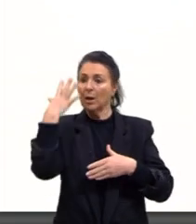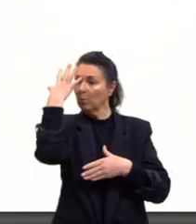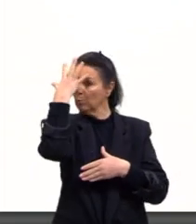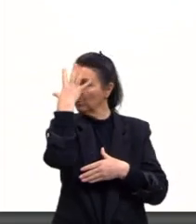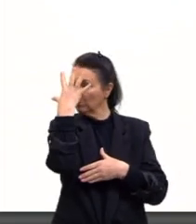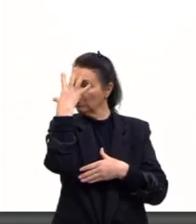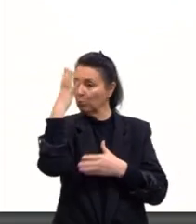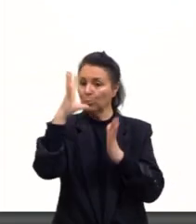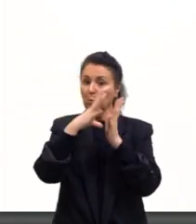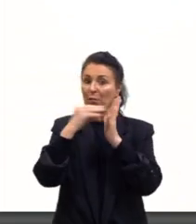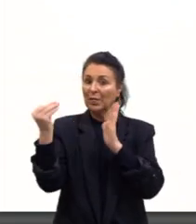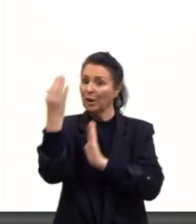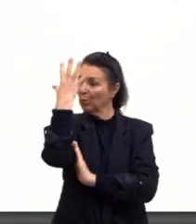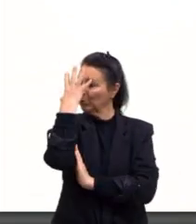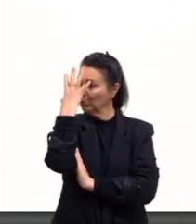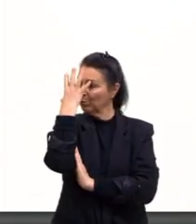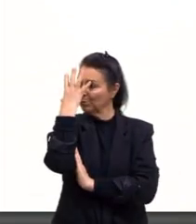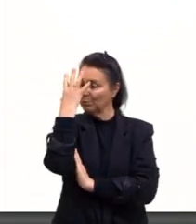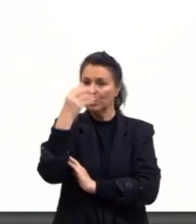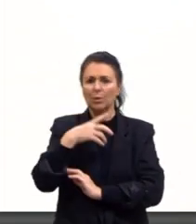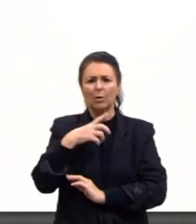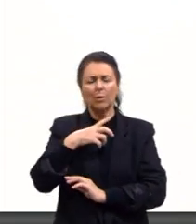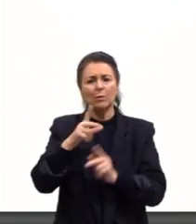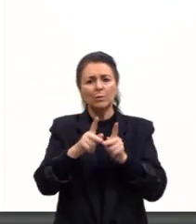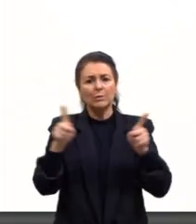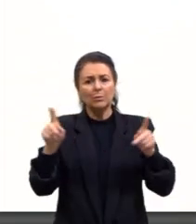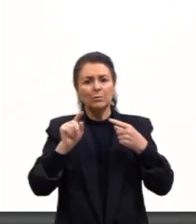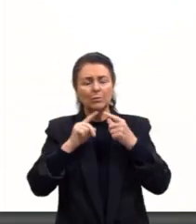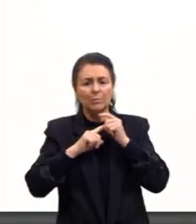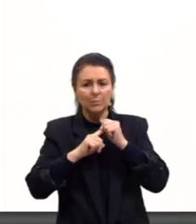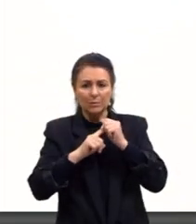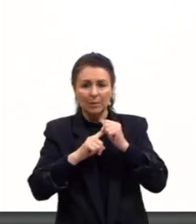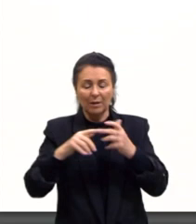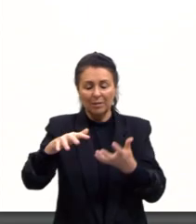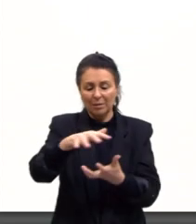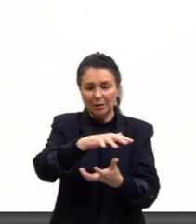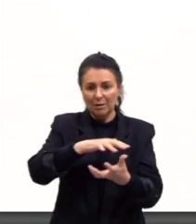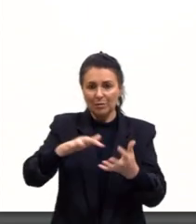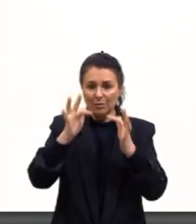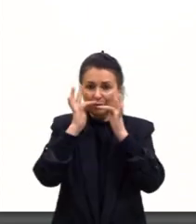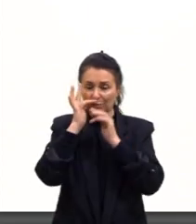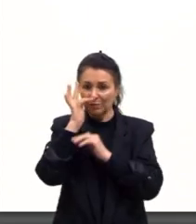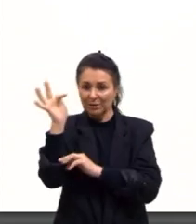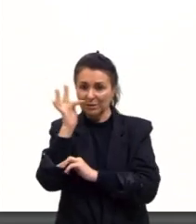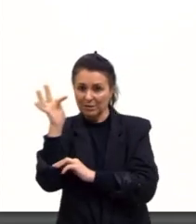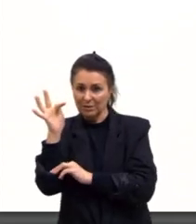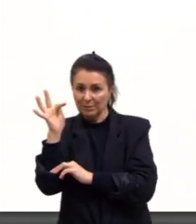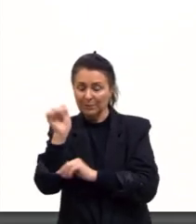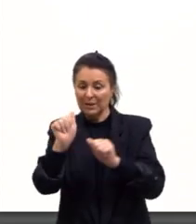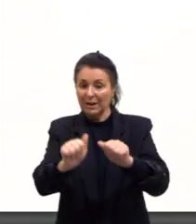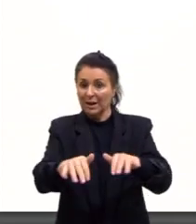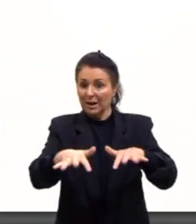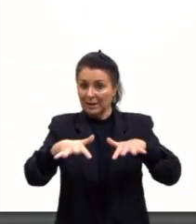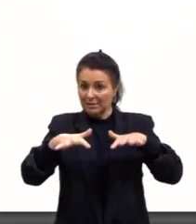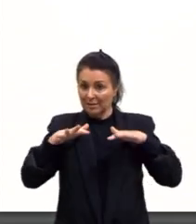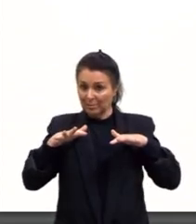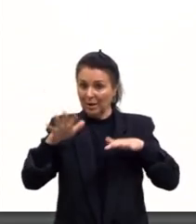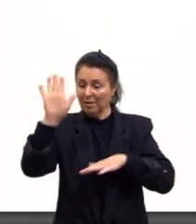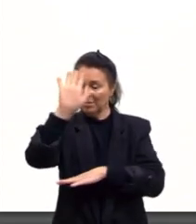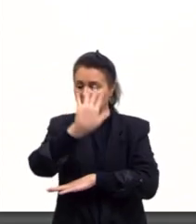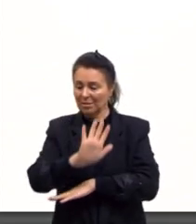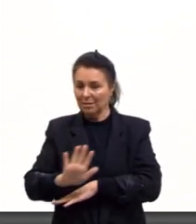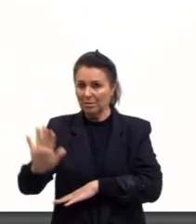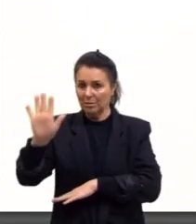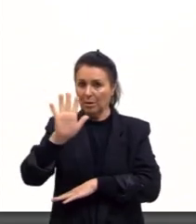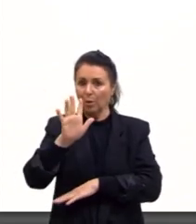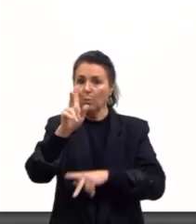dele. Quais seriam esses períodos principais da Revolução Francesa? A Assembleia Nacional, quando o povo